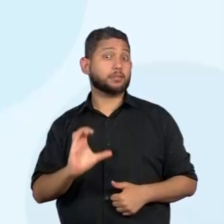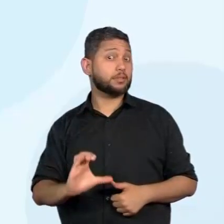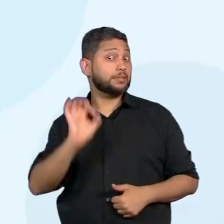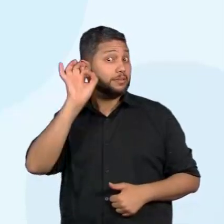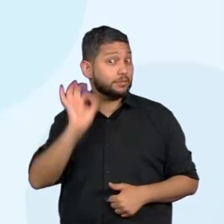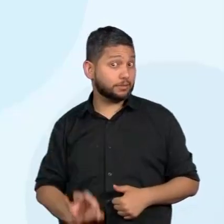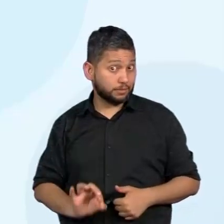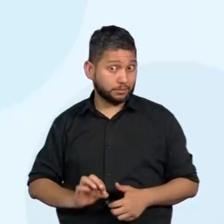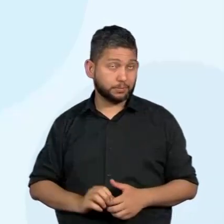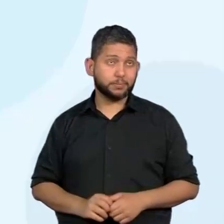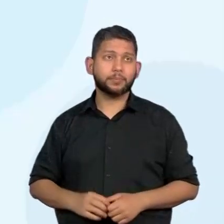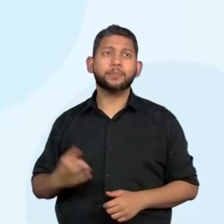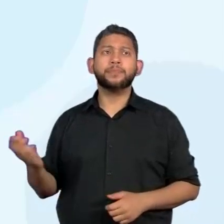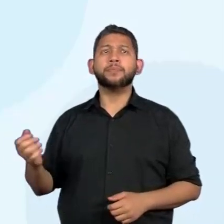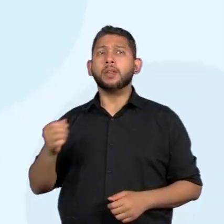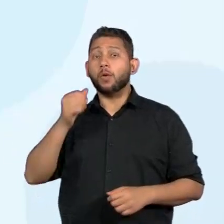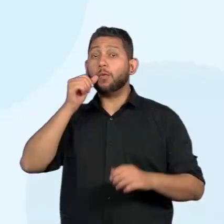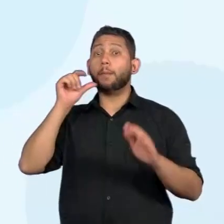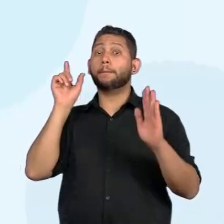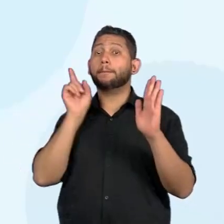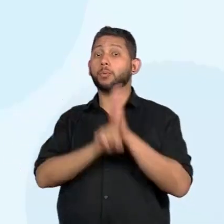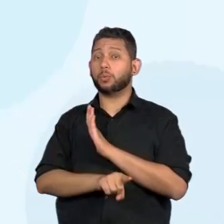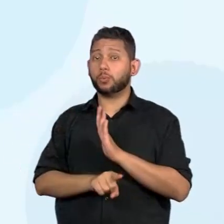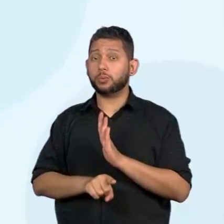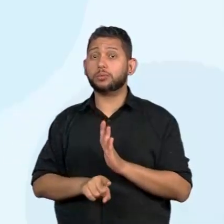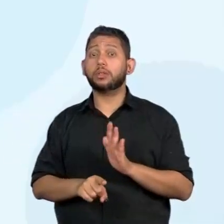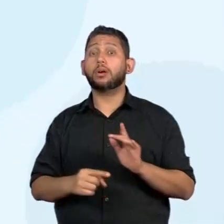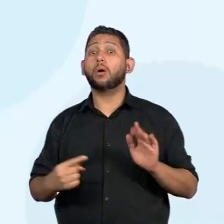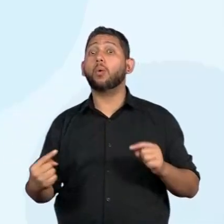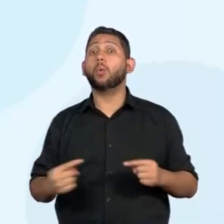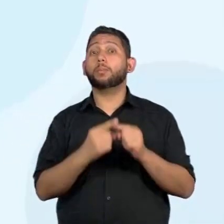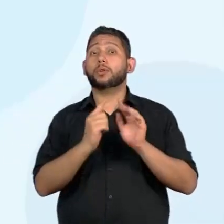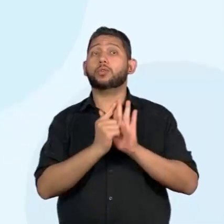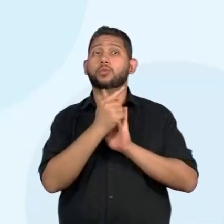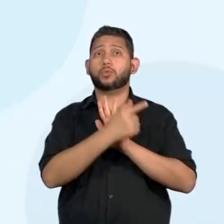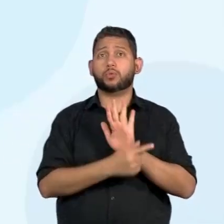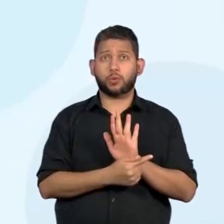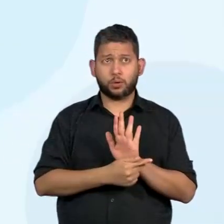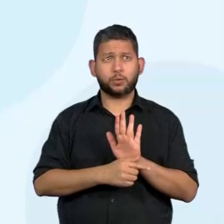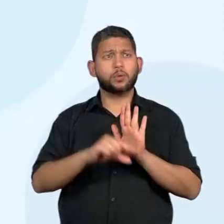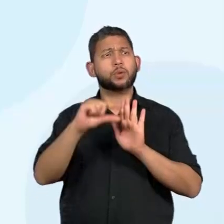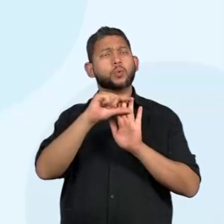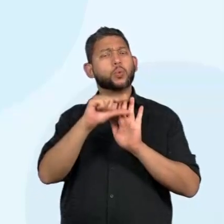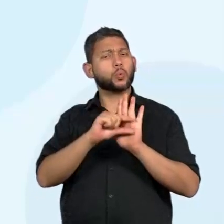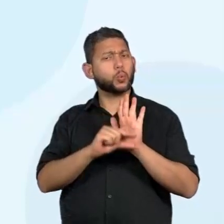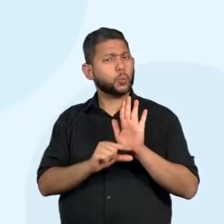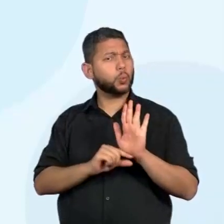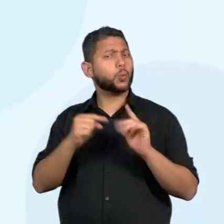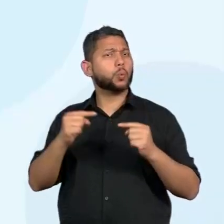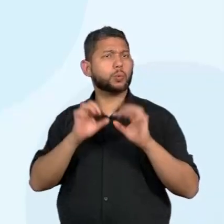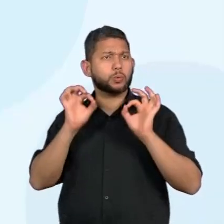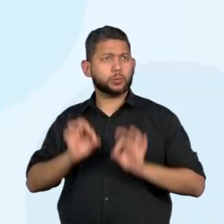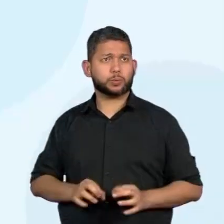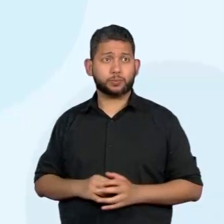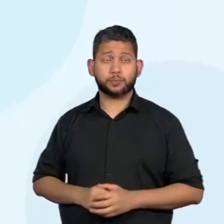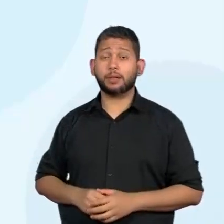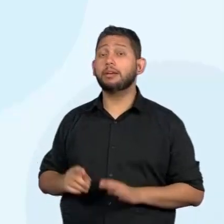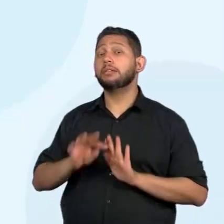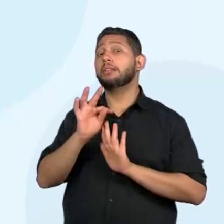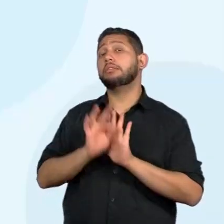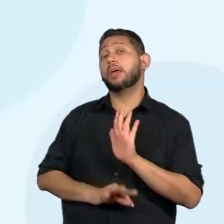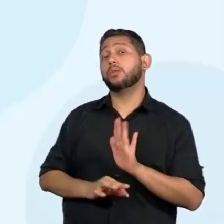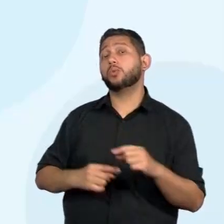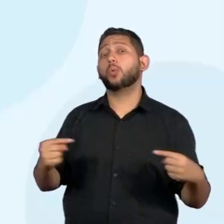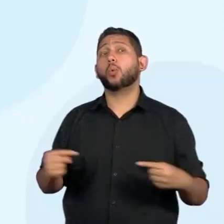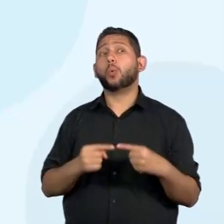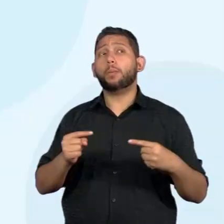Escolha a alternativa correta referente ao gênero do texto. Conforme a estrutura que nós conversamos muito, qual é o gênero do texto? É um